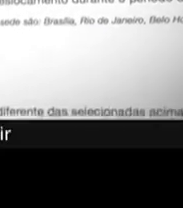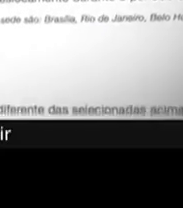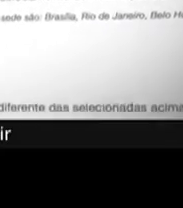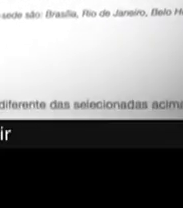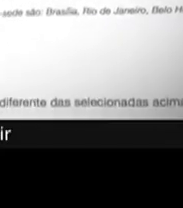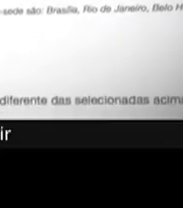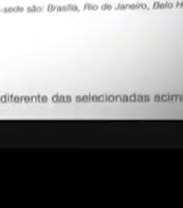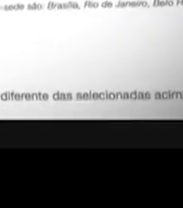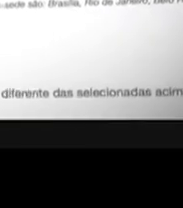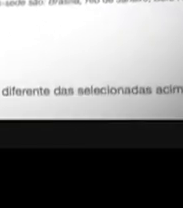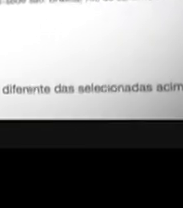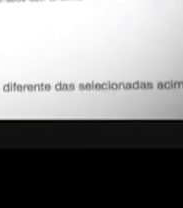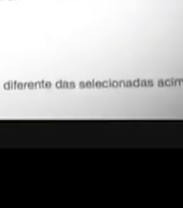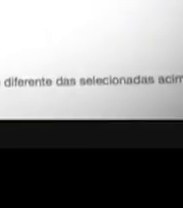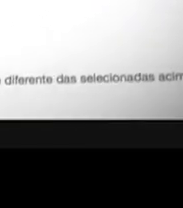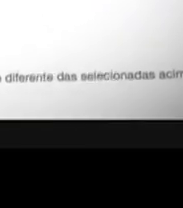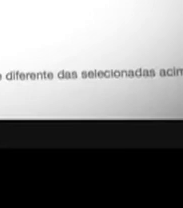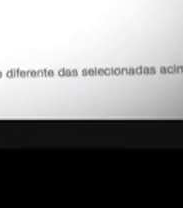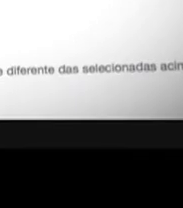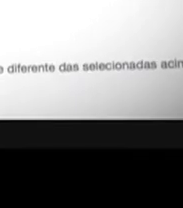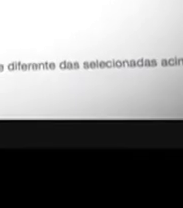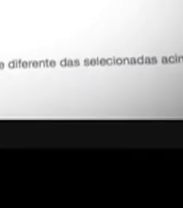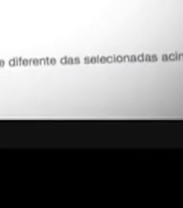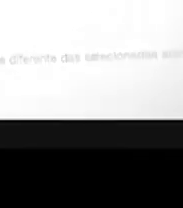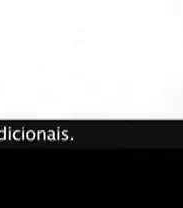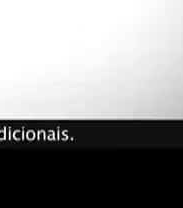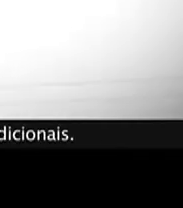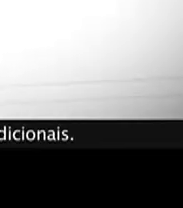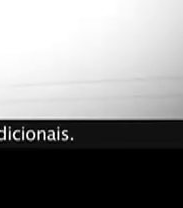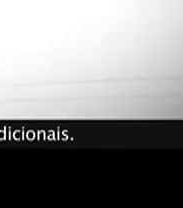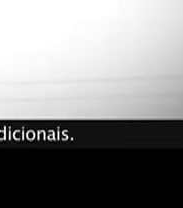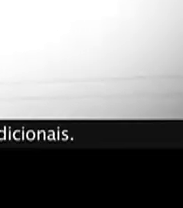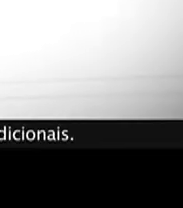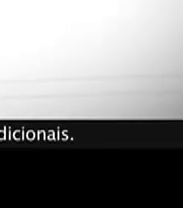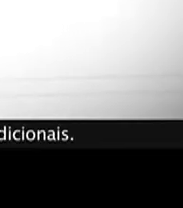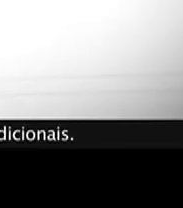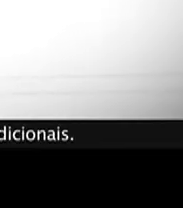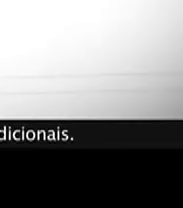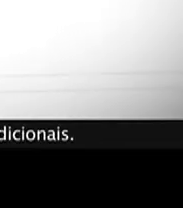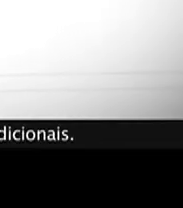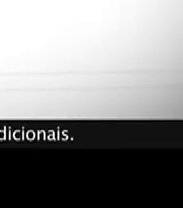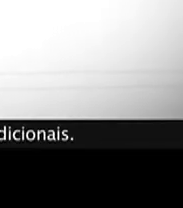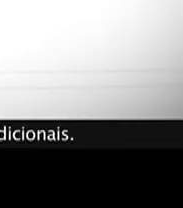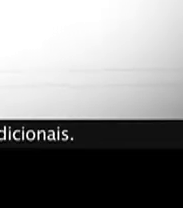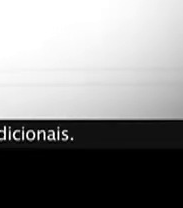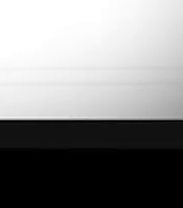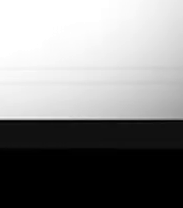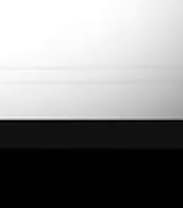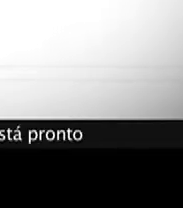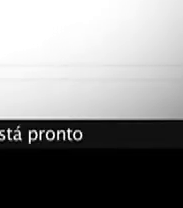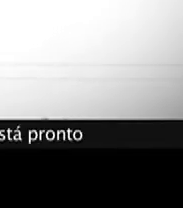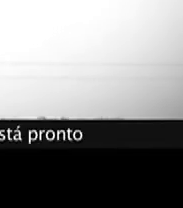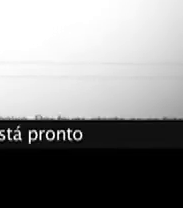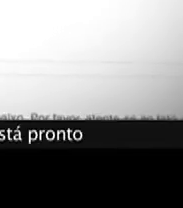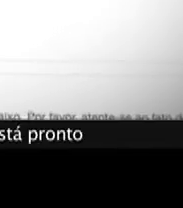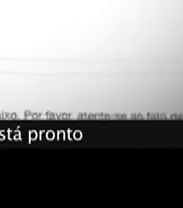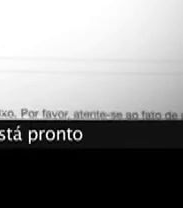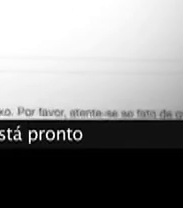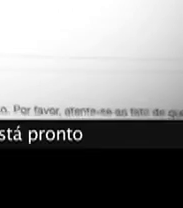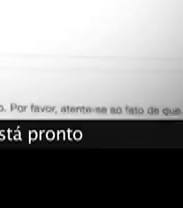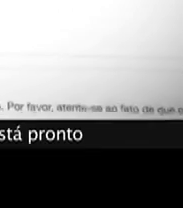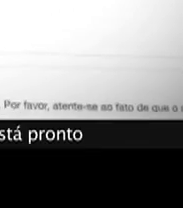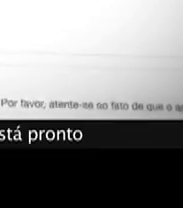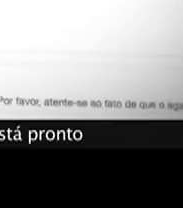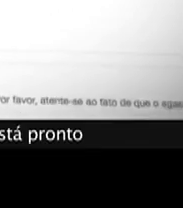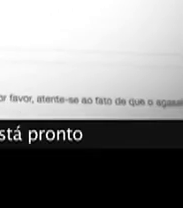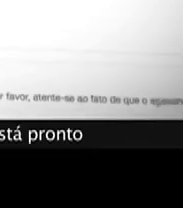essencial para definir onde e como vai atuar. Por último, preencha as informações adicionais. Agora basta